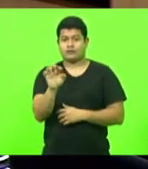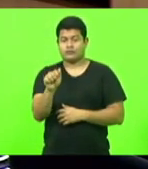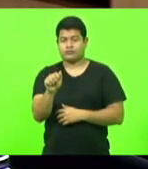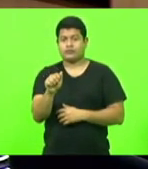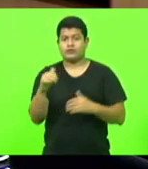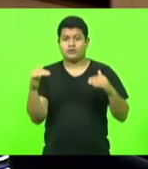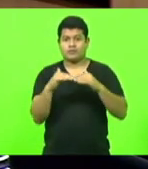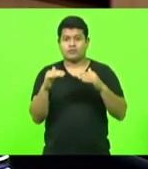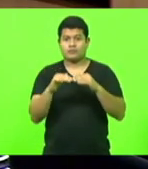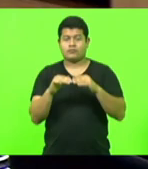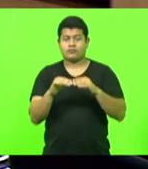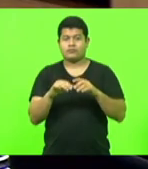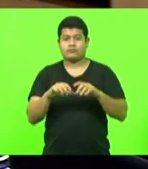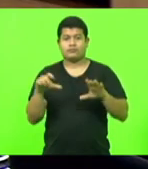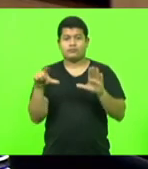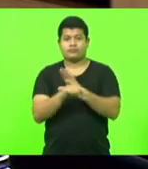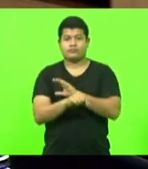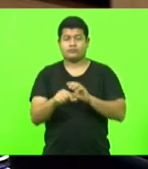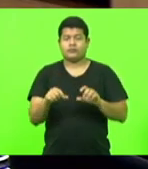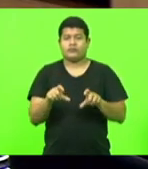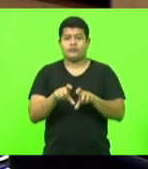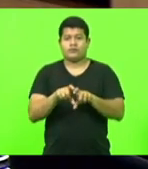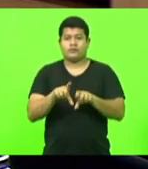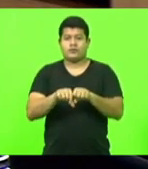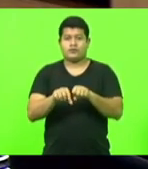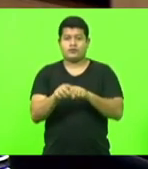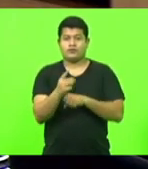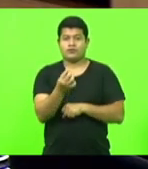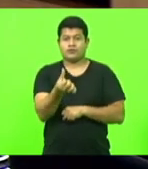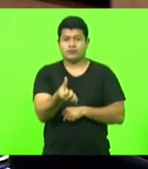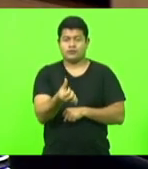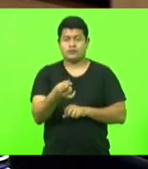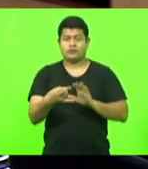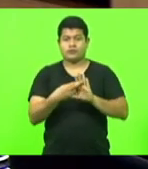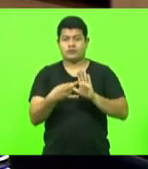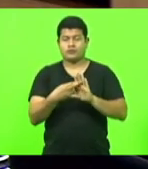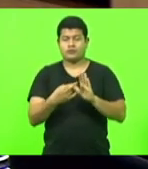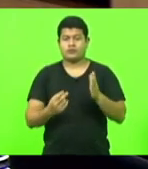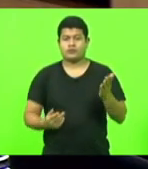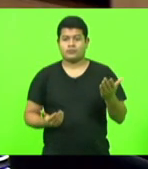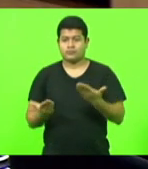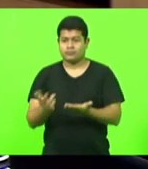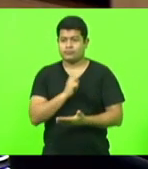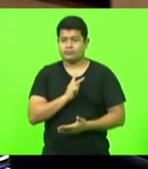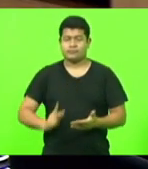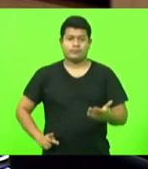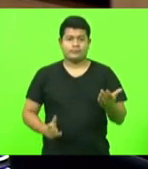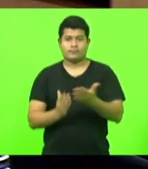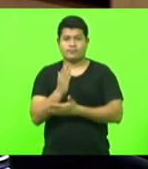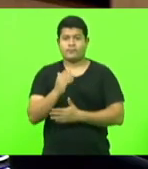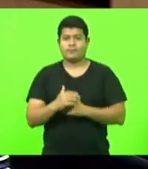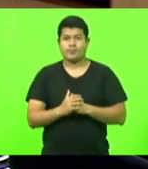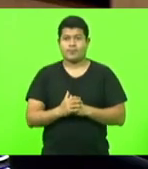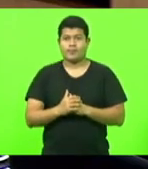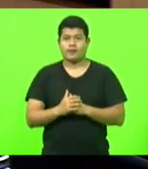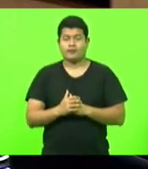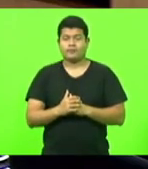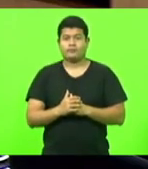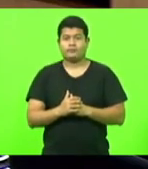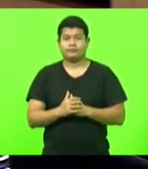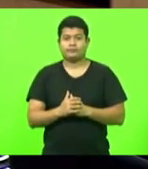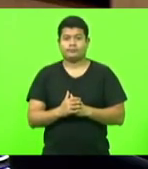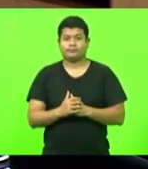consonância com o inciso 1º do artigo 106 do Regimento Interno, o Sr. Presidente deu por aprovada. Expediente.